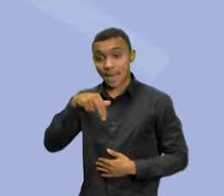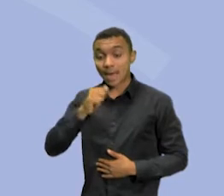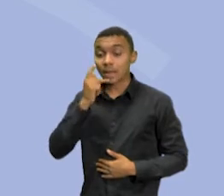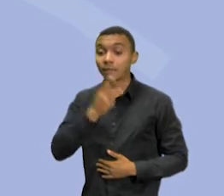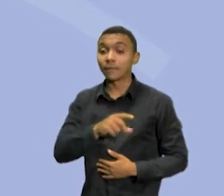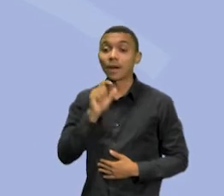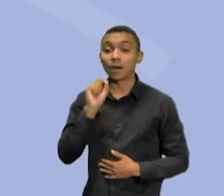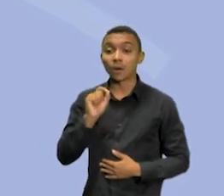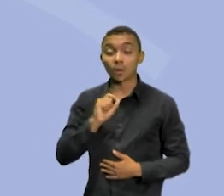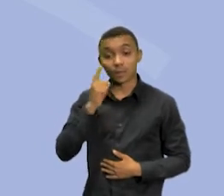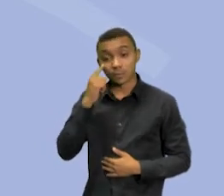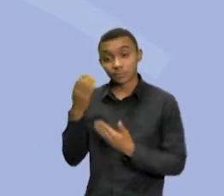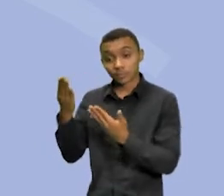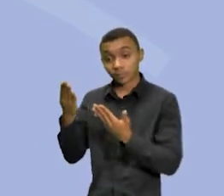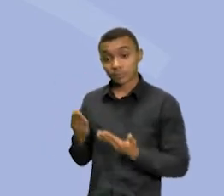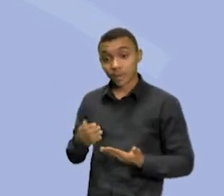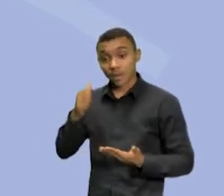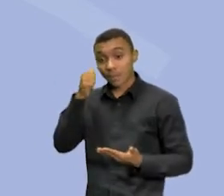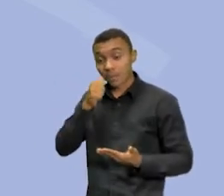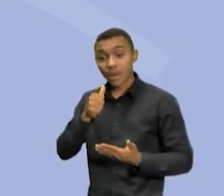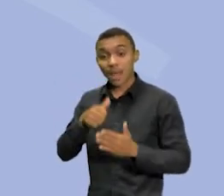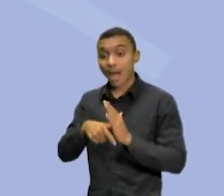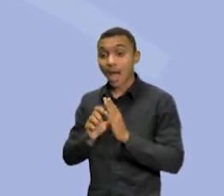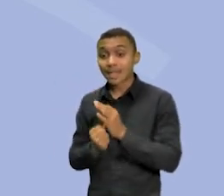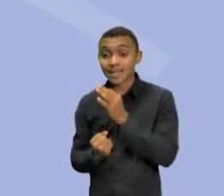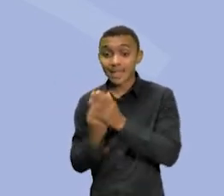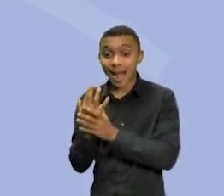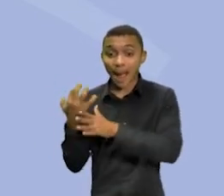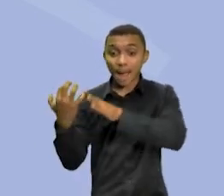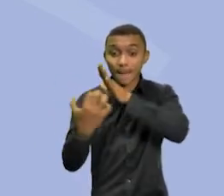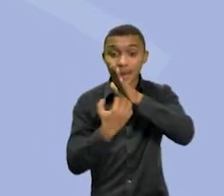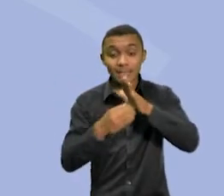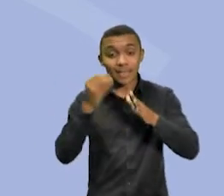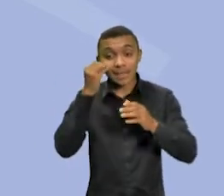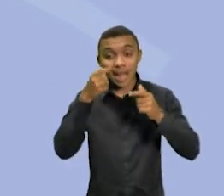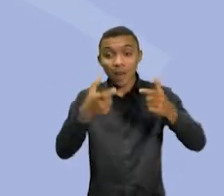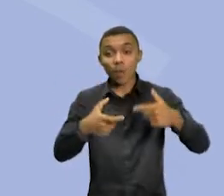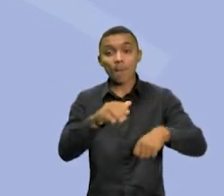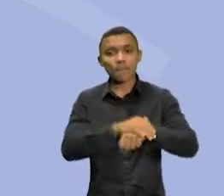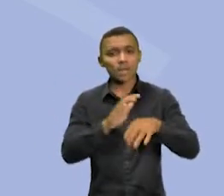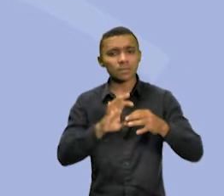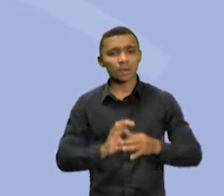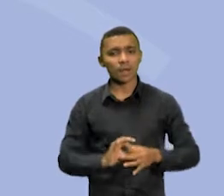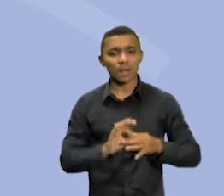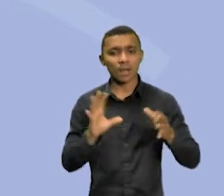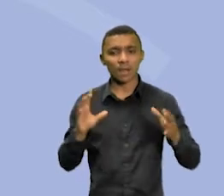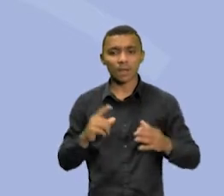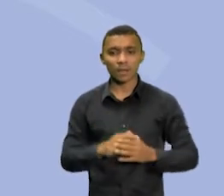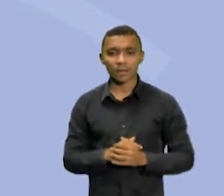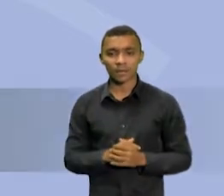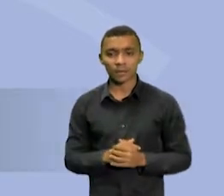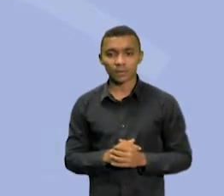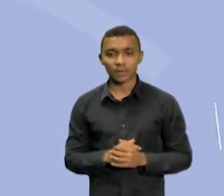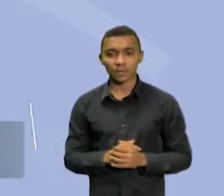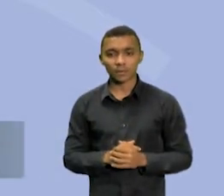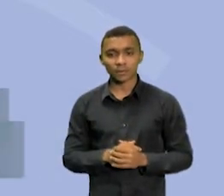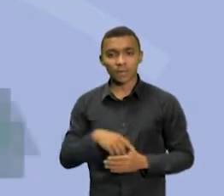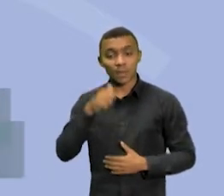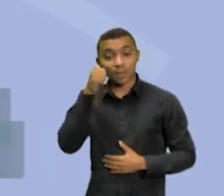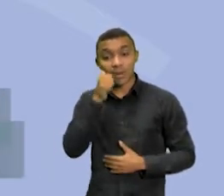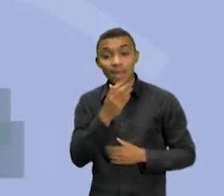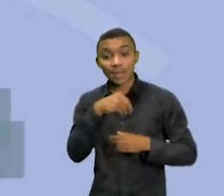geralmente a mulher, quando empreende, busca um lugar de autonomia. A liderança feminina é muito pautada nesse equilíbrio.